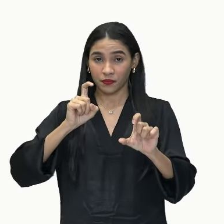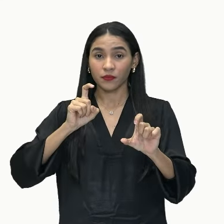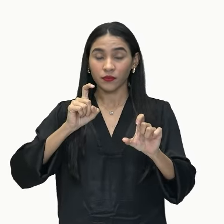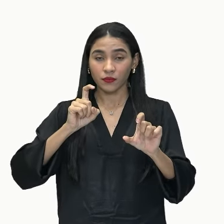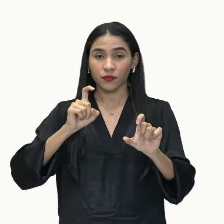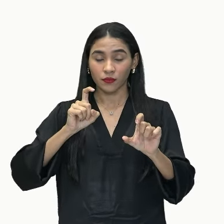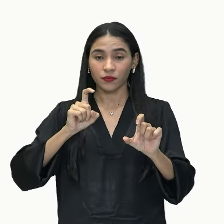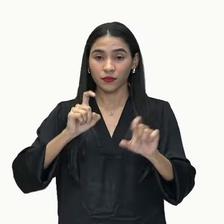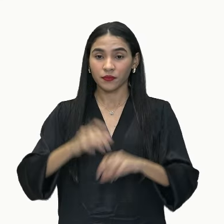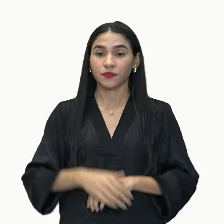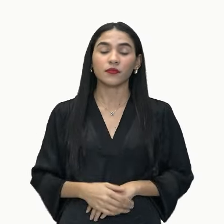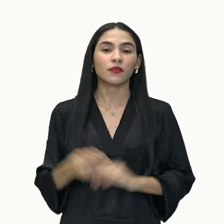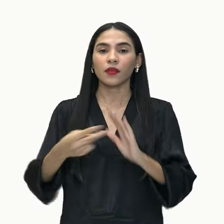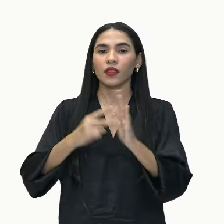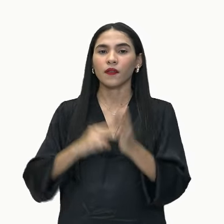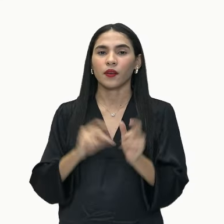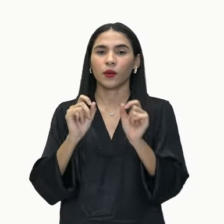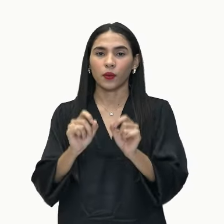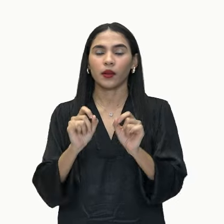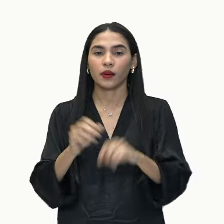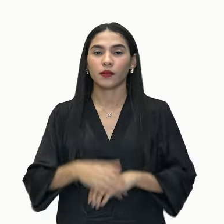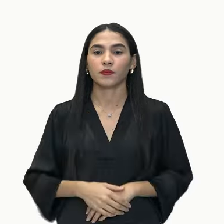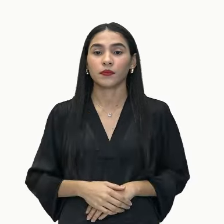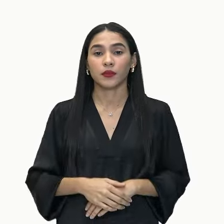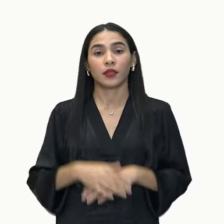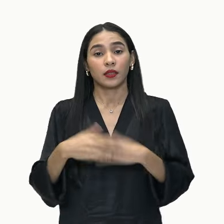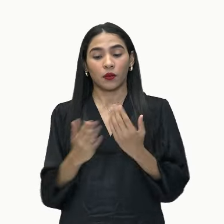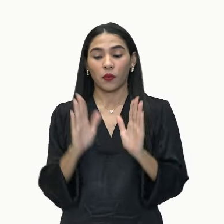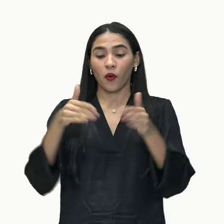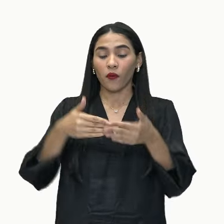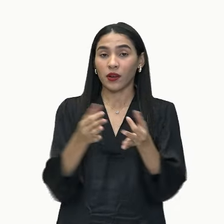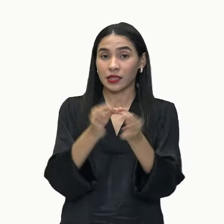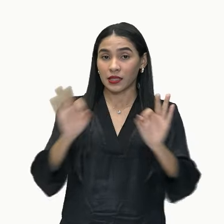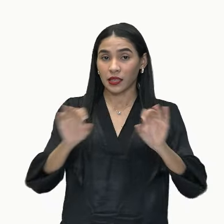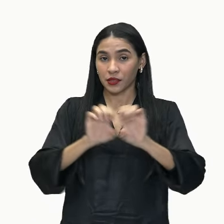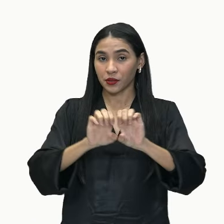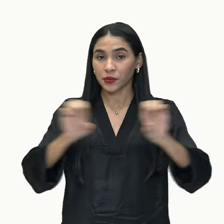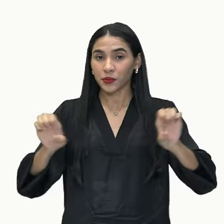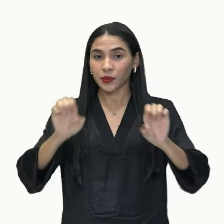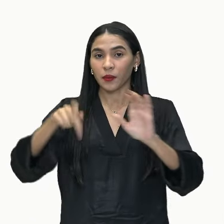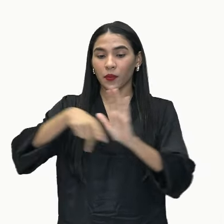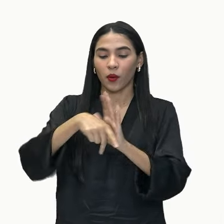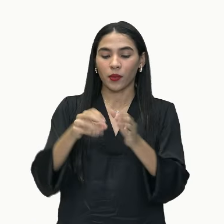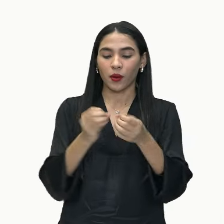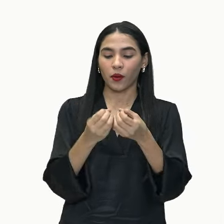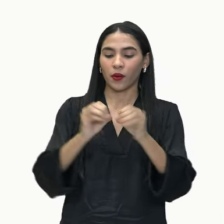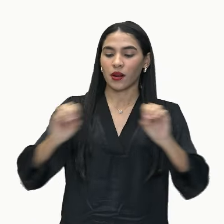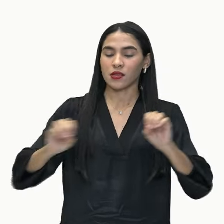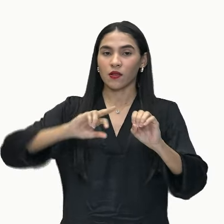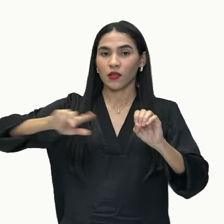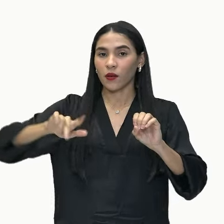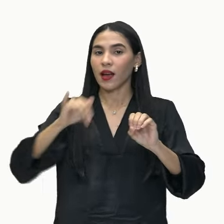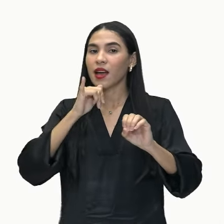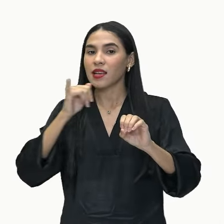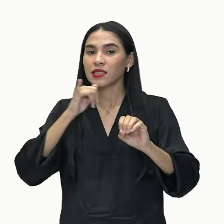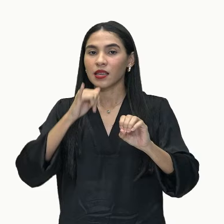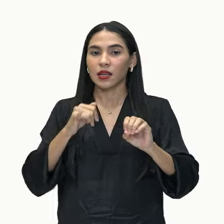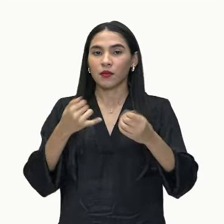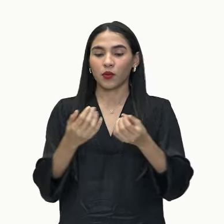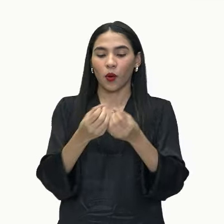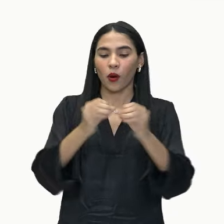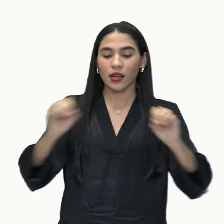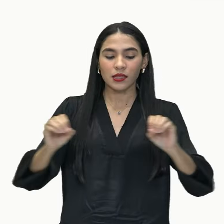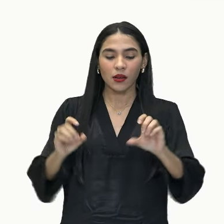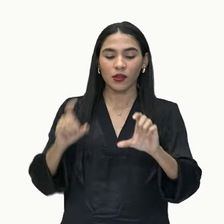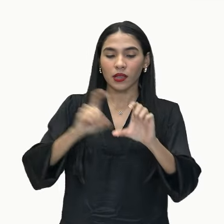Independentes. Ou seja, sintaticamente, a estrutura dessas orações não faz com que uma precise